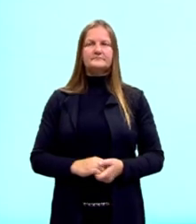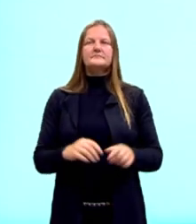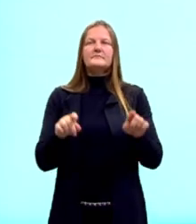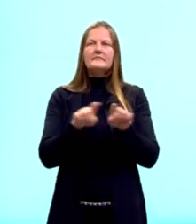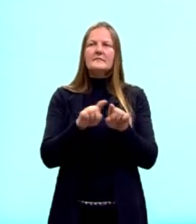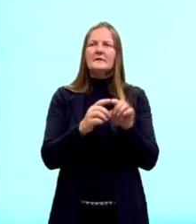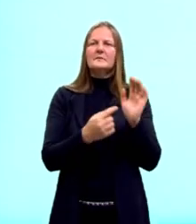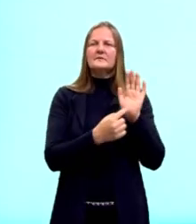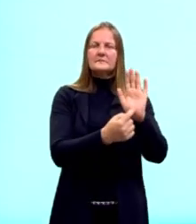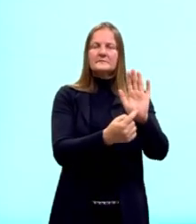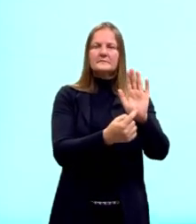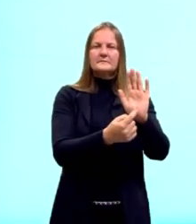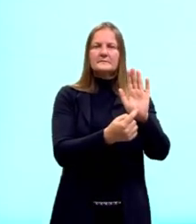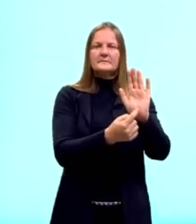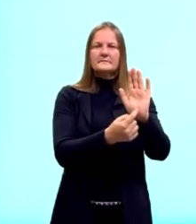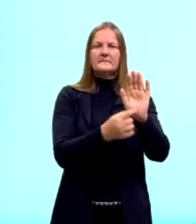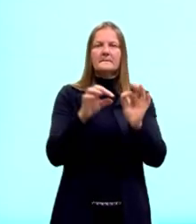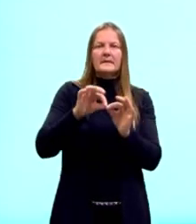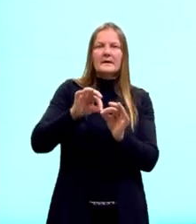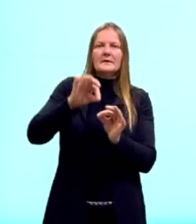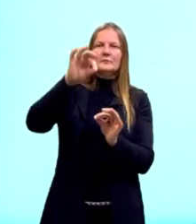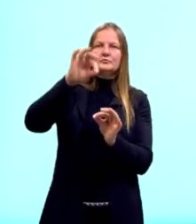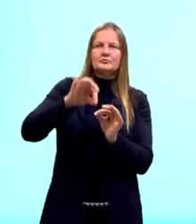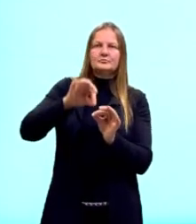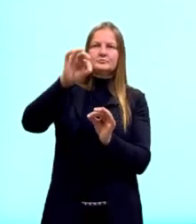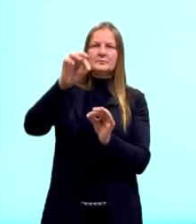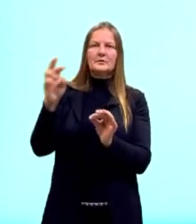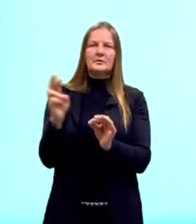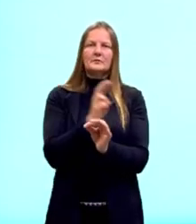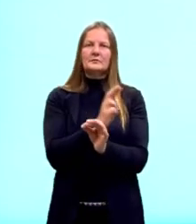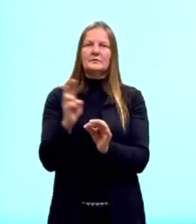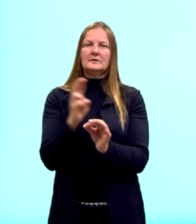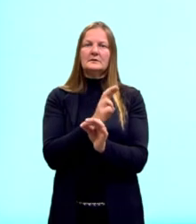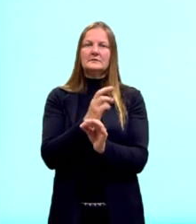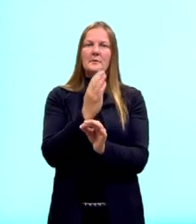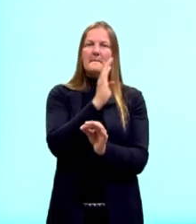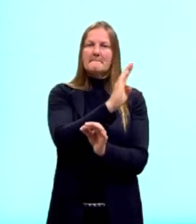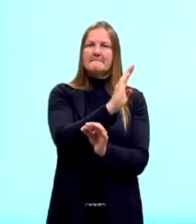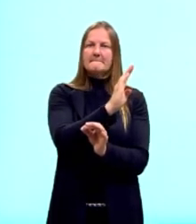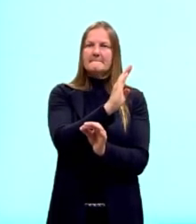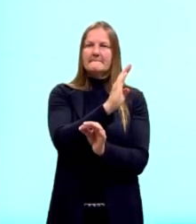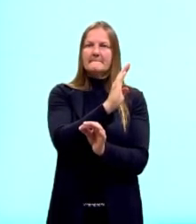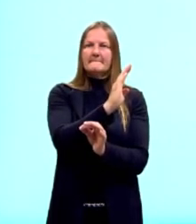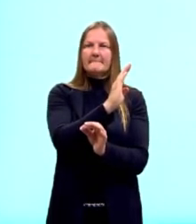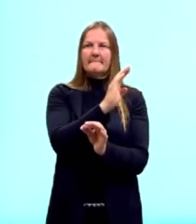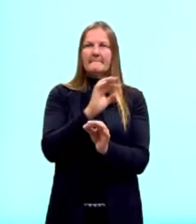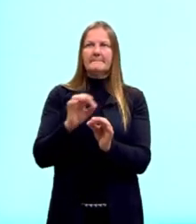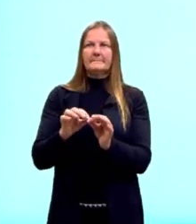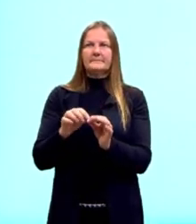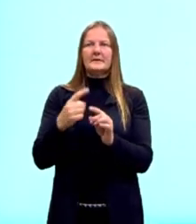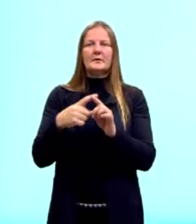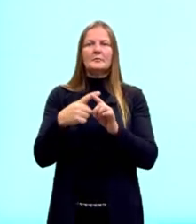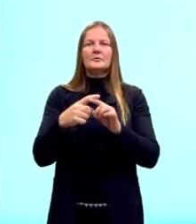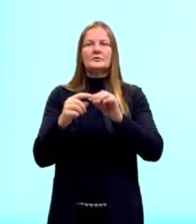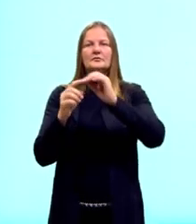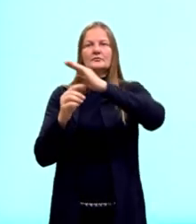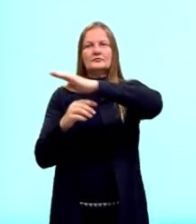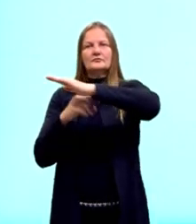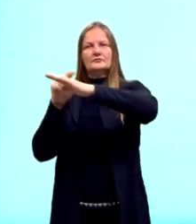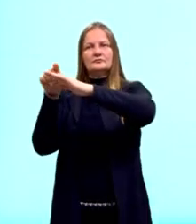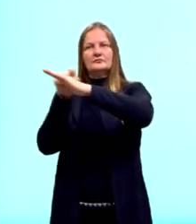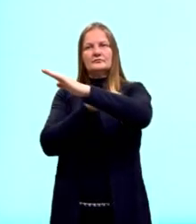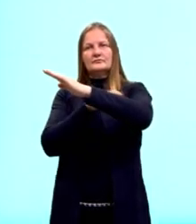nós podemos traçar, então, a altura em relação ao lado B. Para isto, eu tracei uma reta